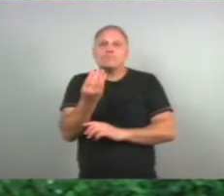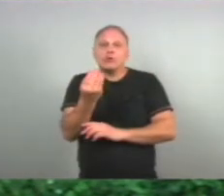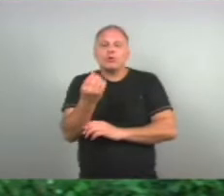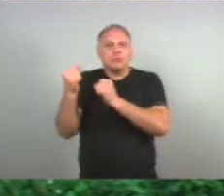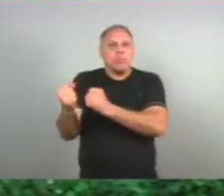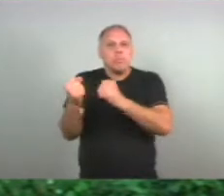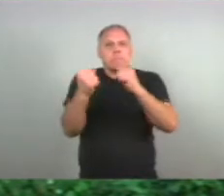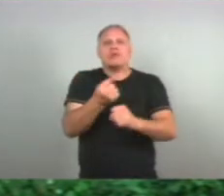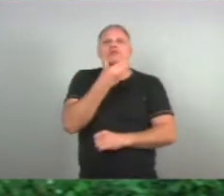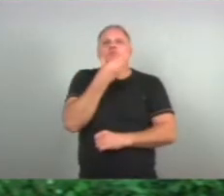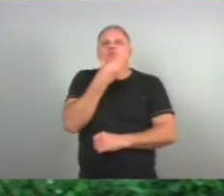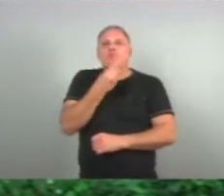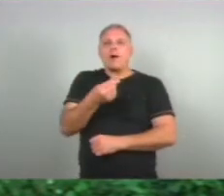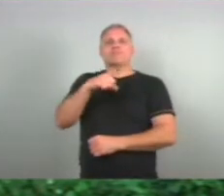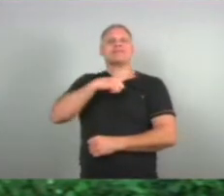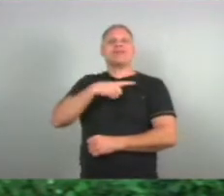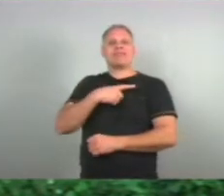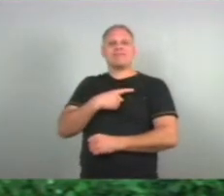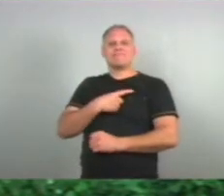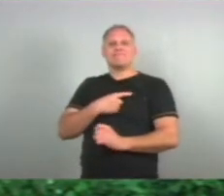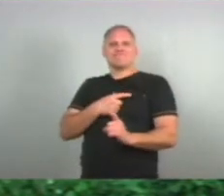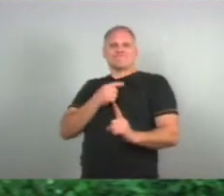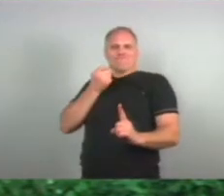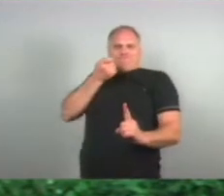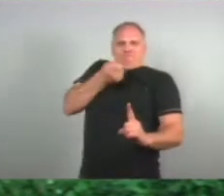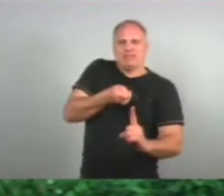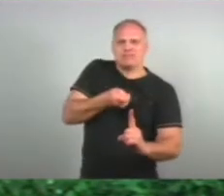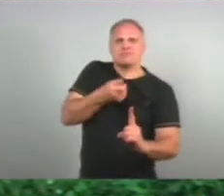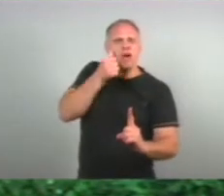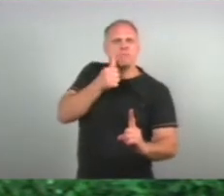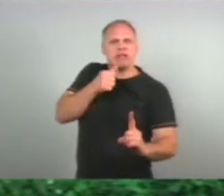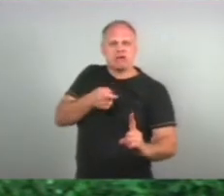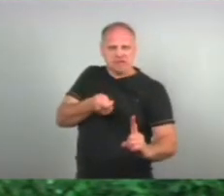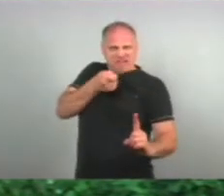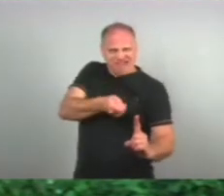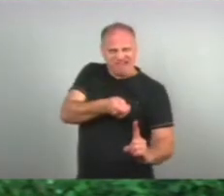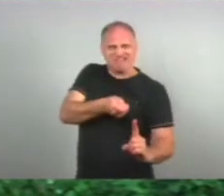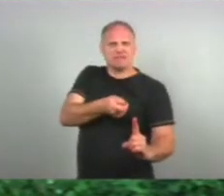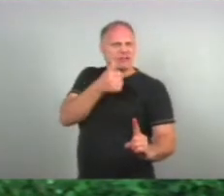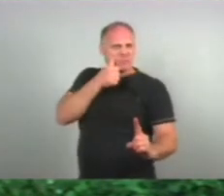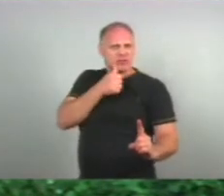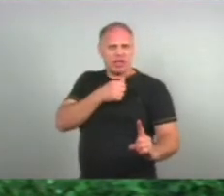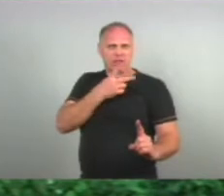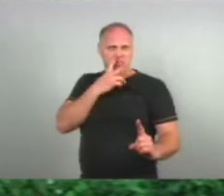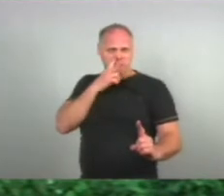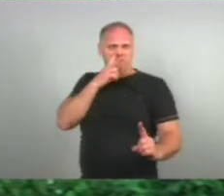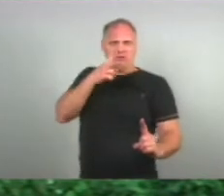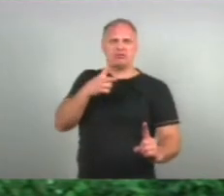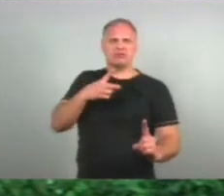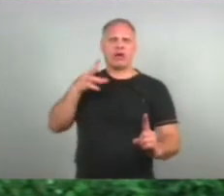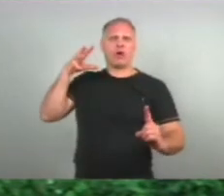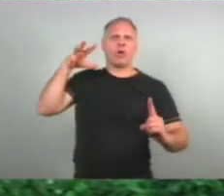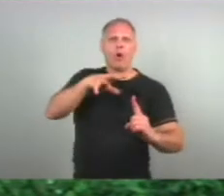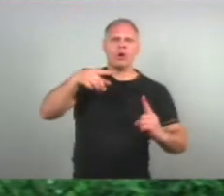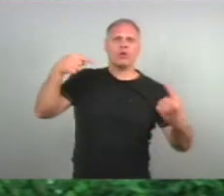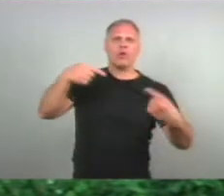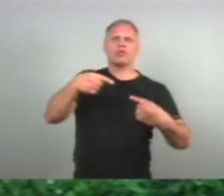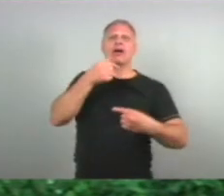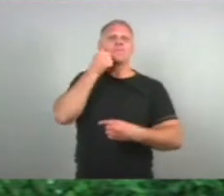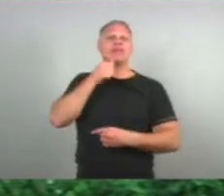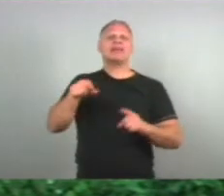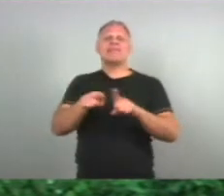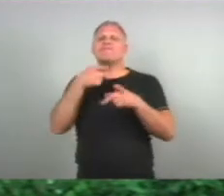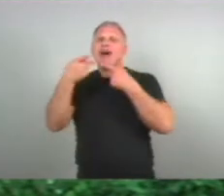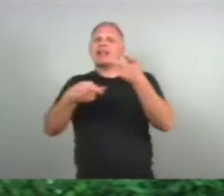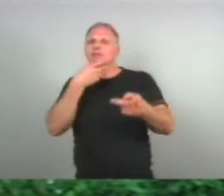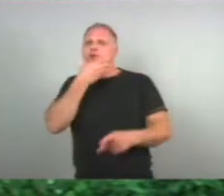poder Que o homem tem Sobre a mulher Que ele exerce Né? Fala também Do machismo